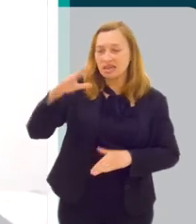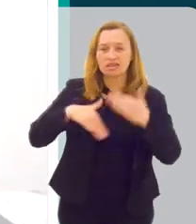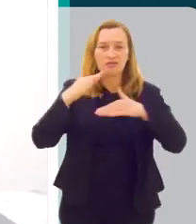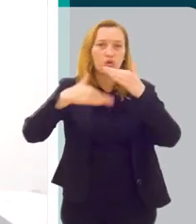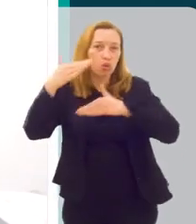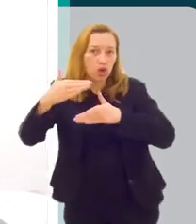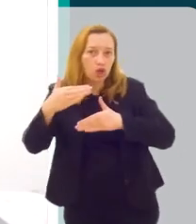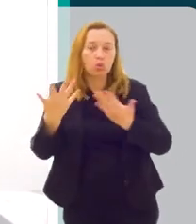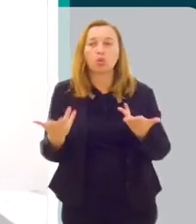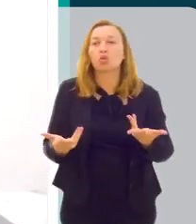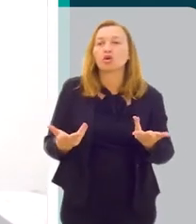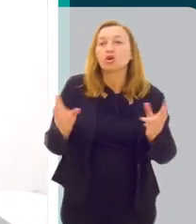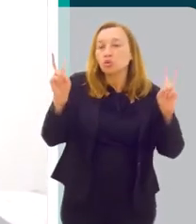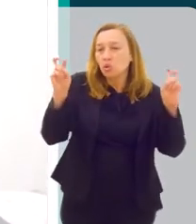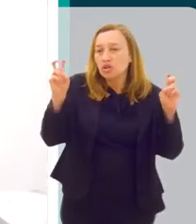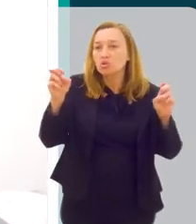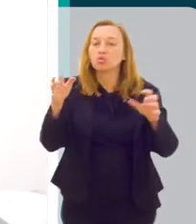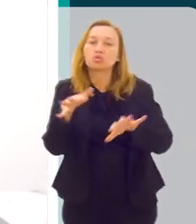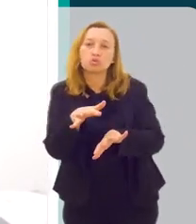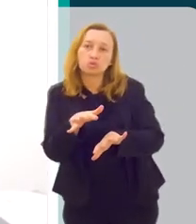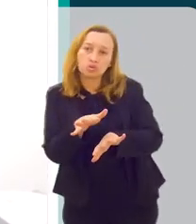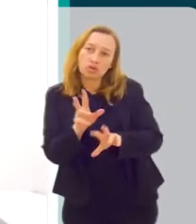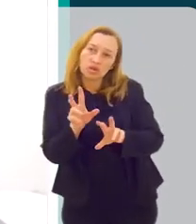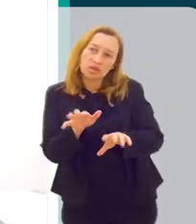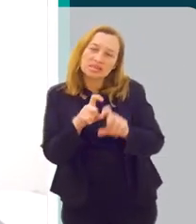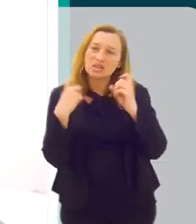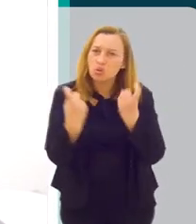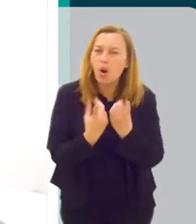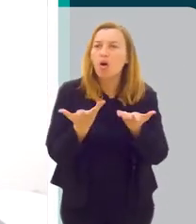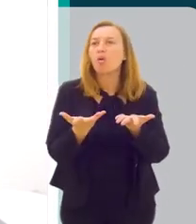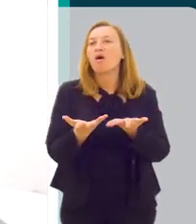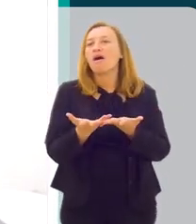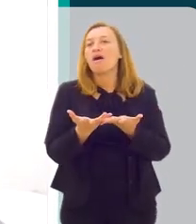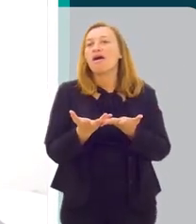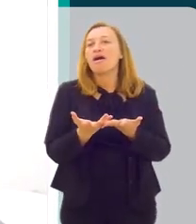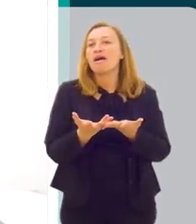ciência evoluiu, a medicina evoluiu na questão sexual.